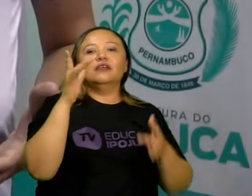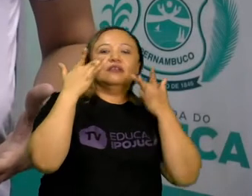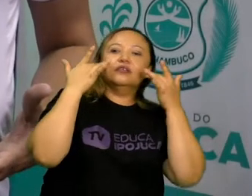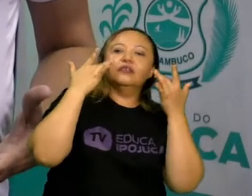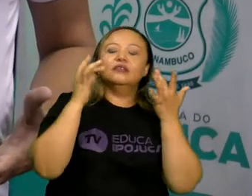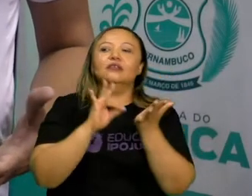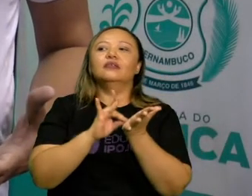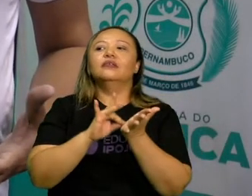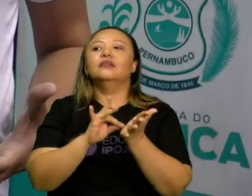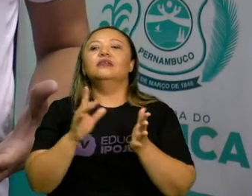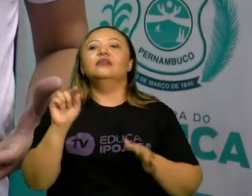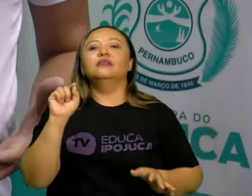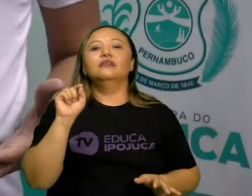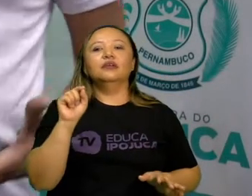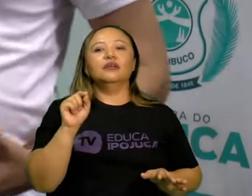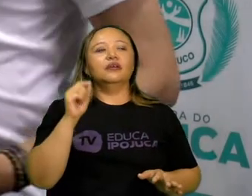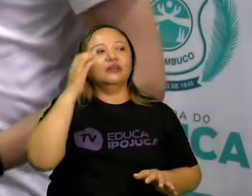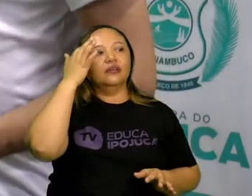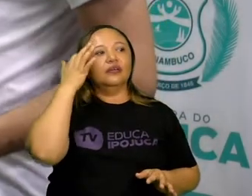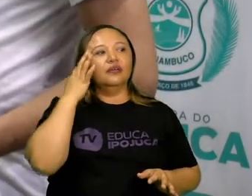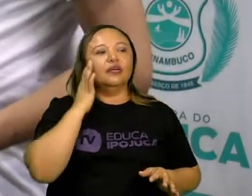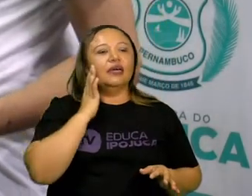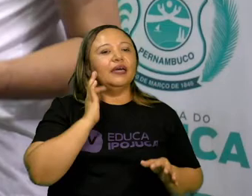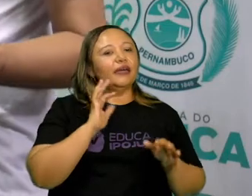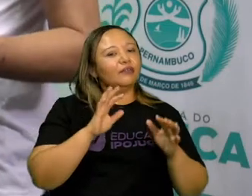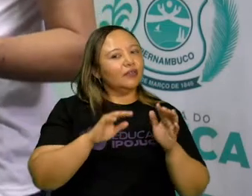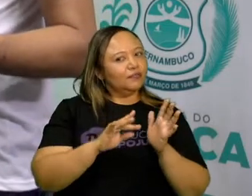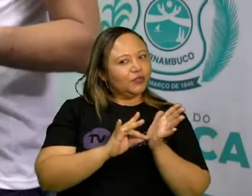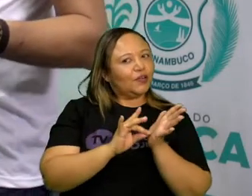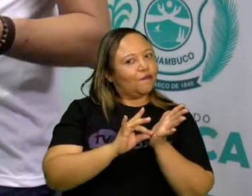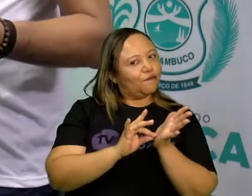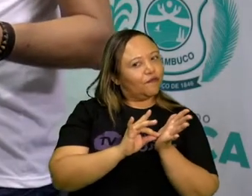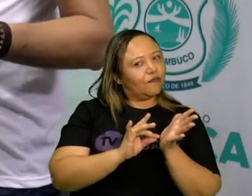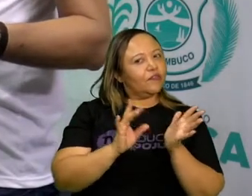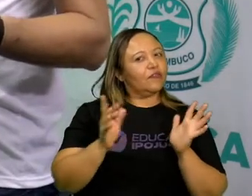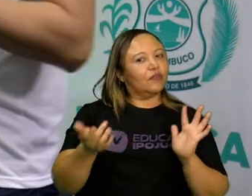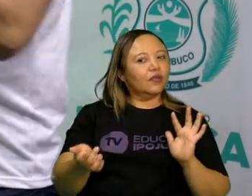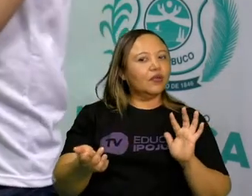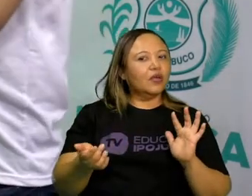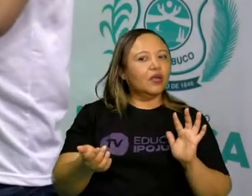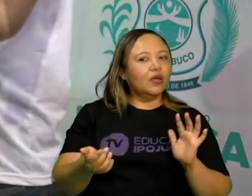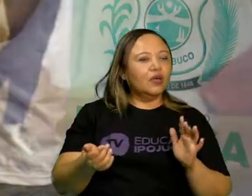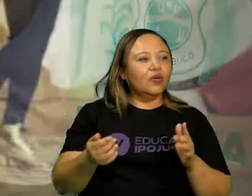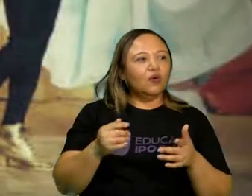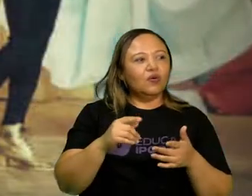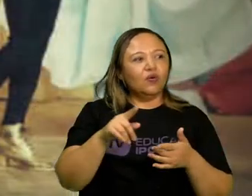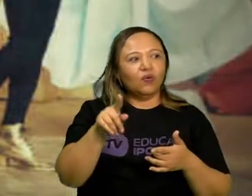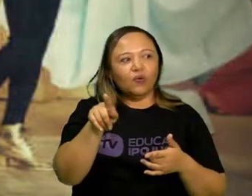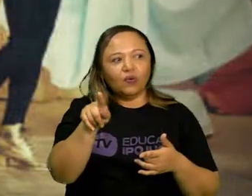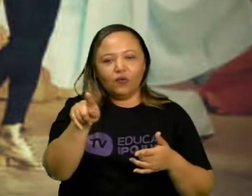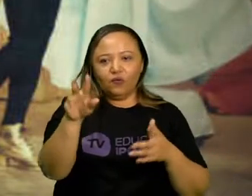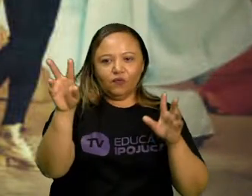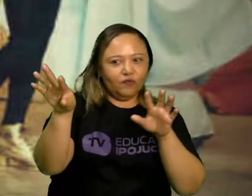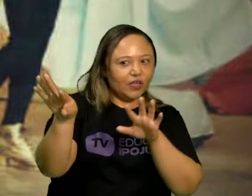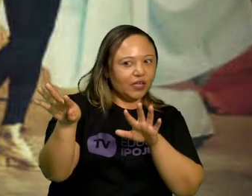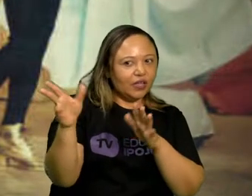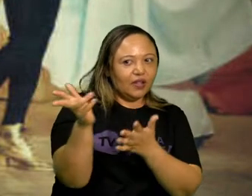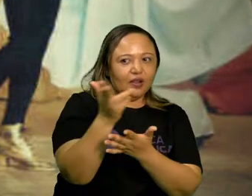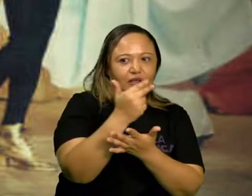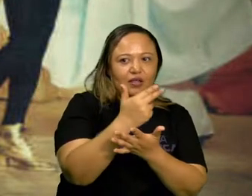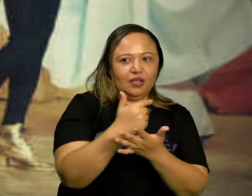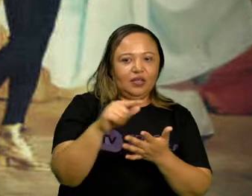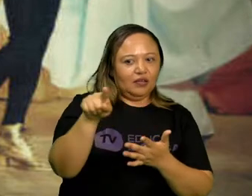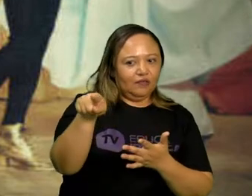um dos grandes exemplos da farsa é essa galera aqui, que eu vou puxar a brasa